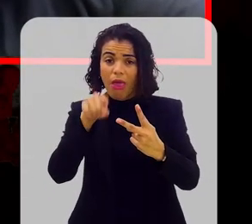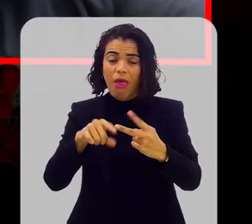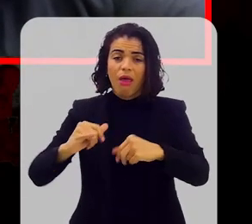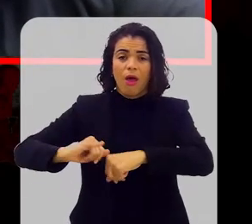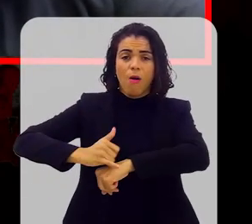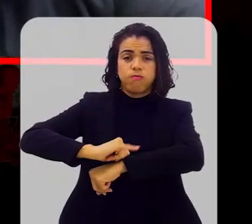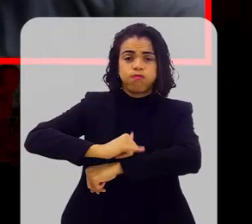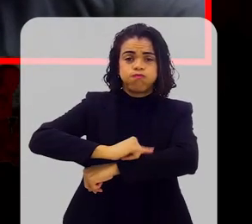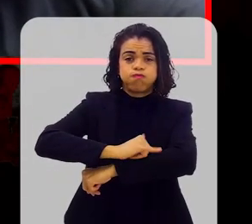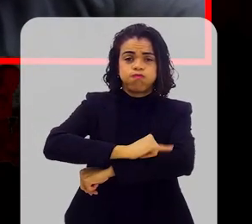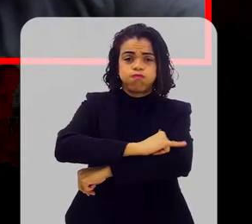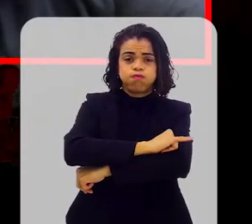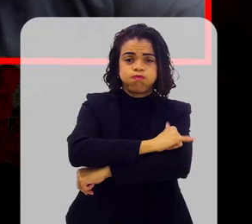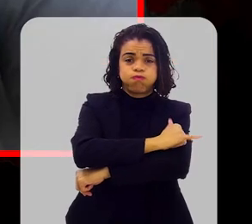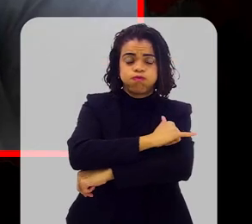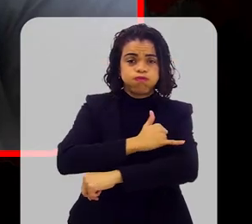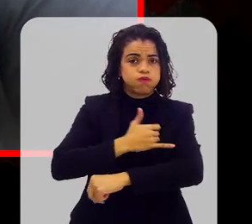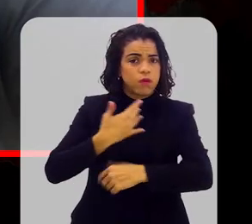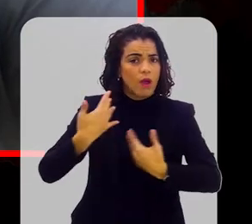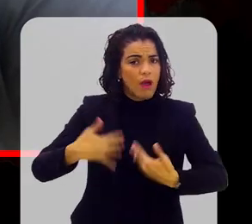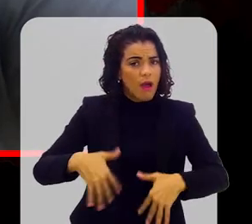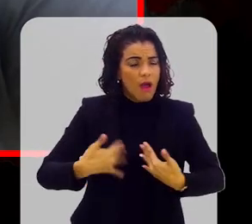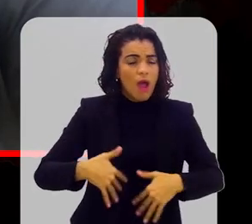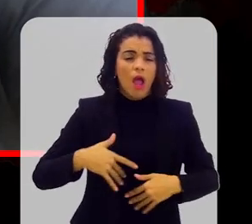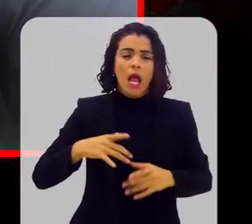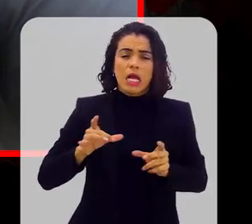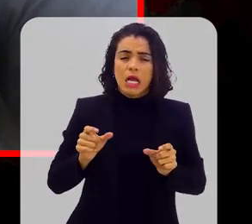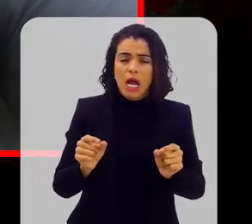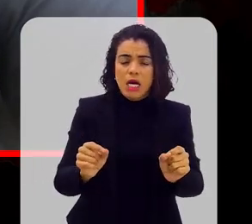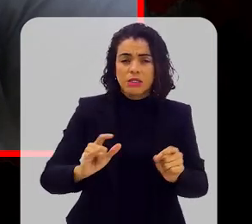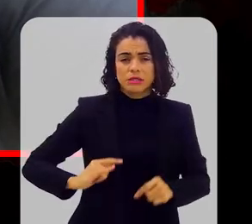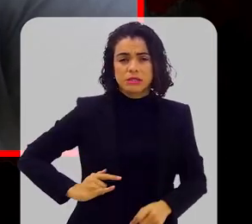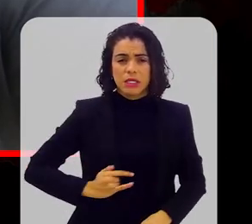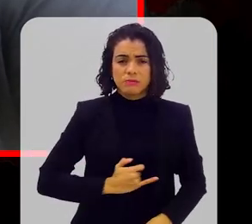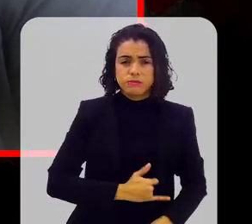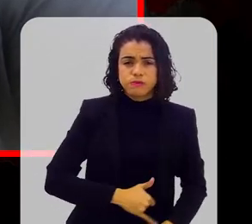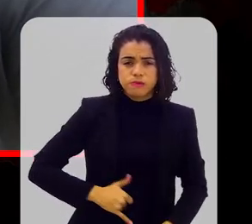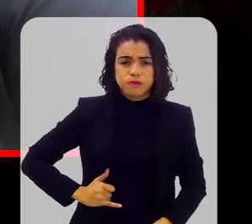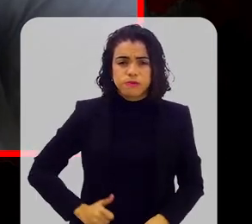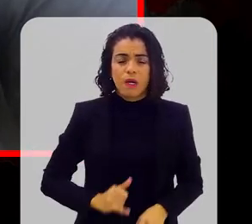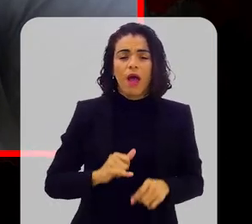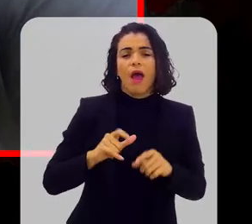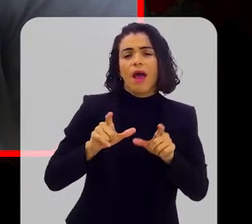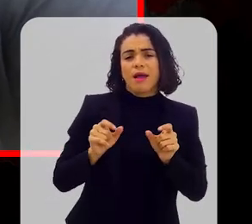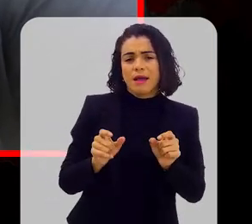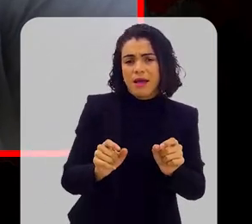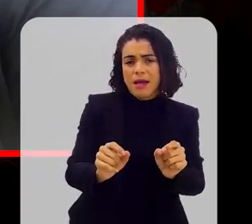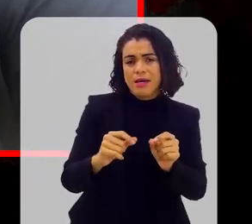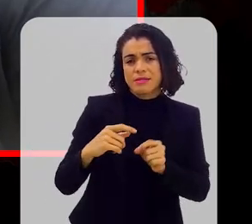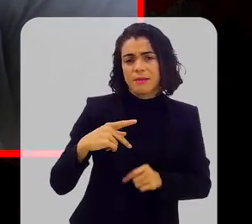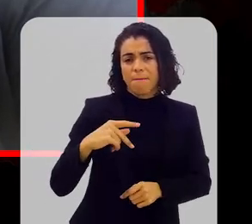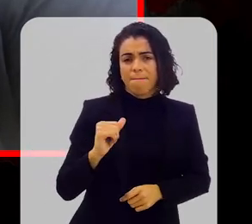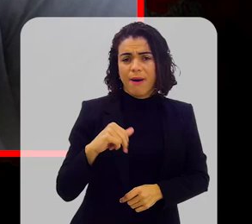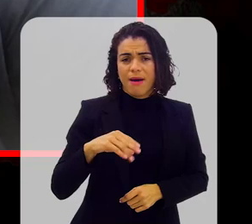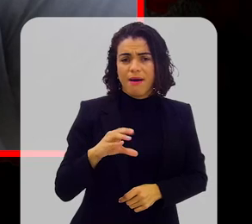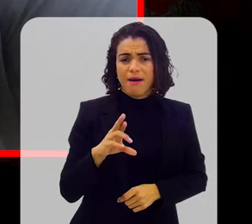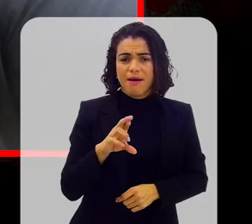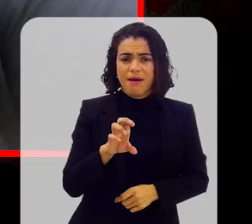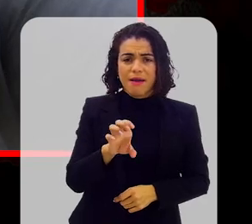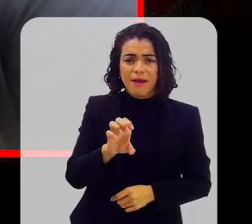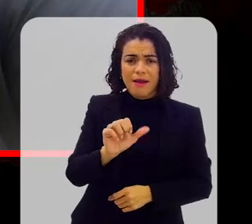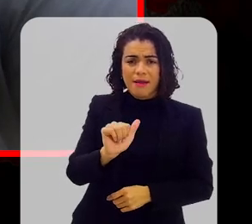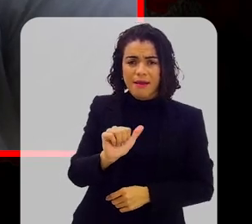obesidade. A obesidade aumenta o risco de câncer de intestino, o risco de câncer de pâncreas, o risco de câncer de mama, de próstata.